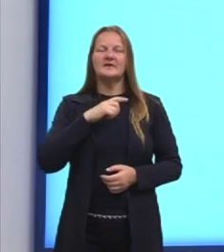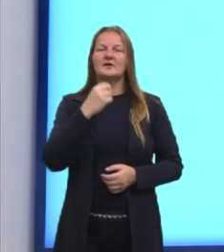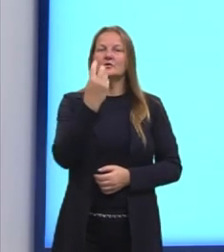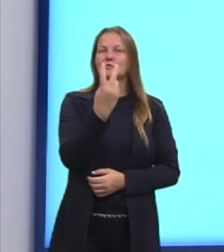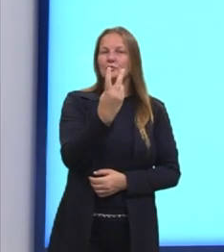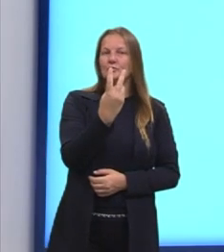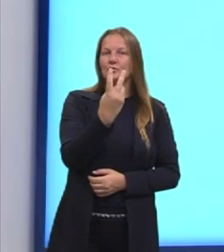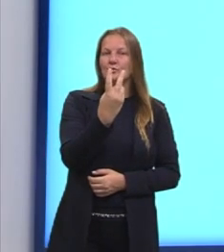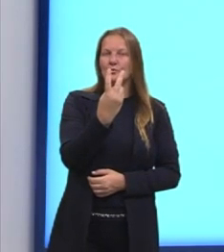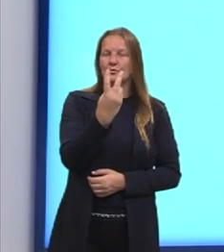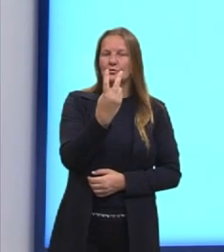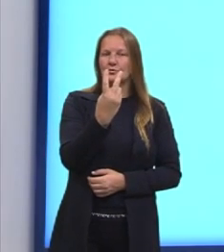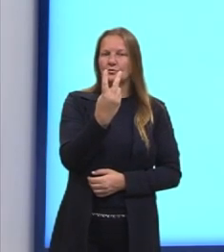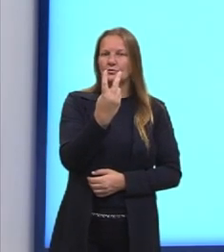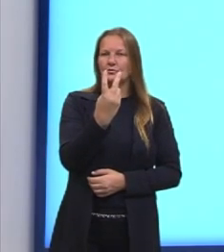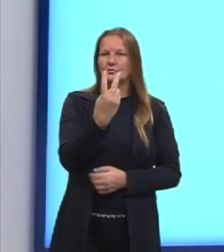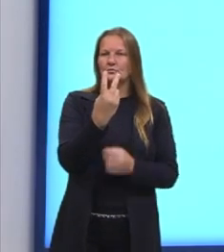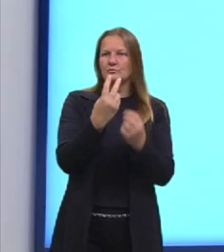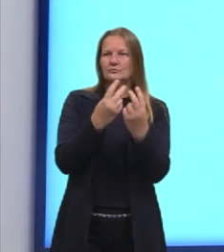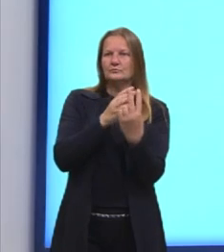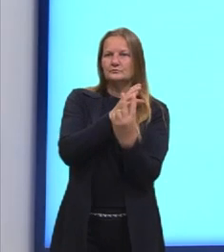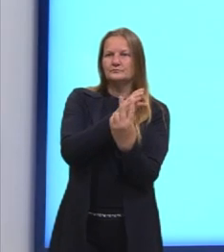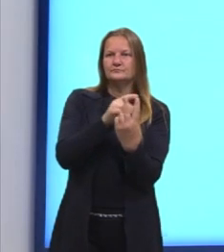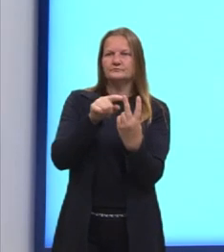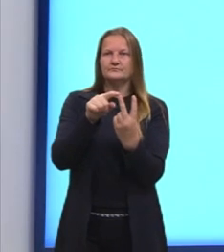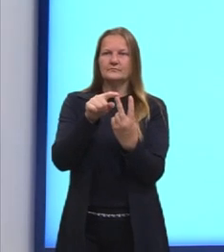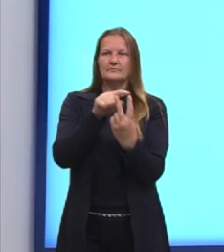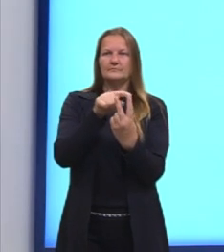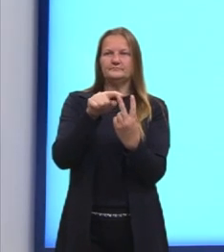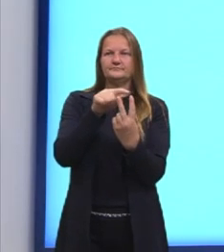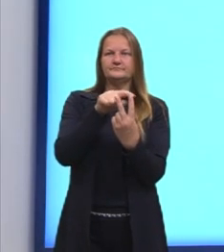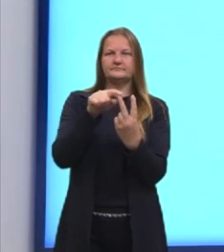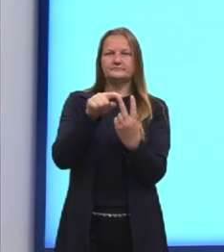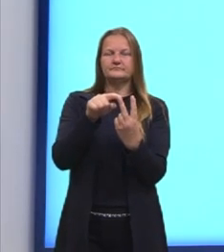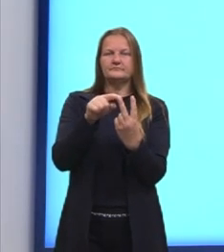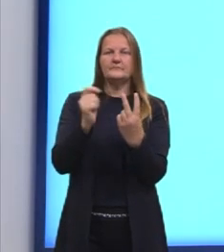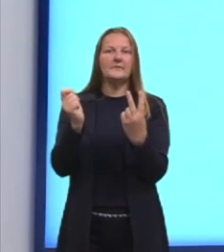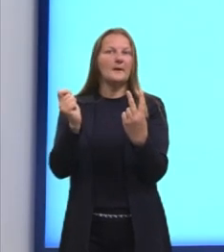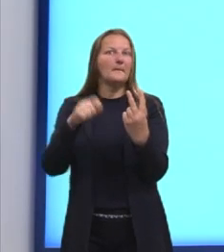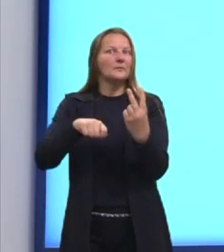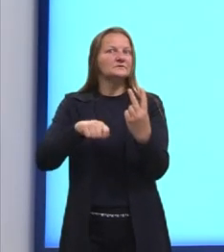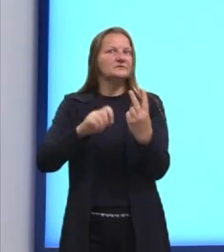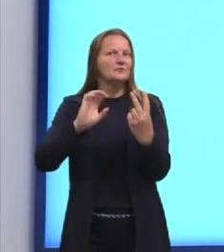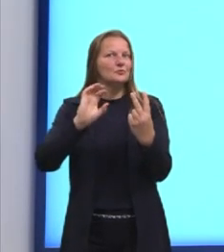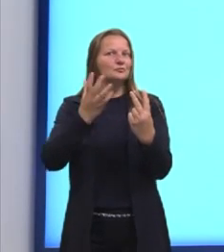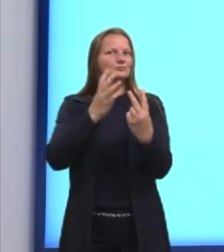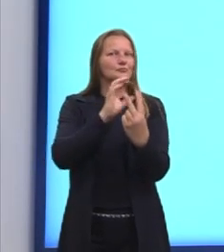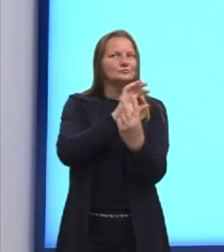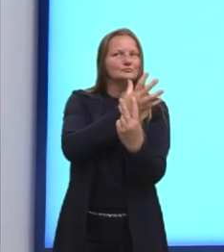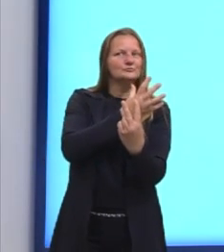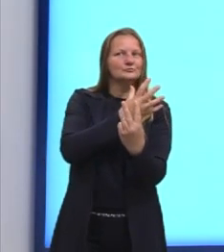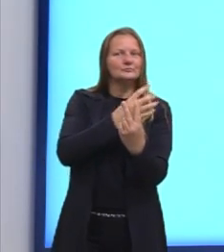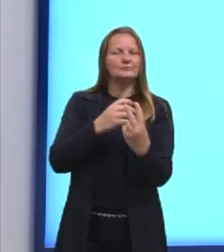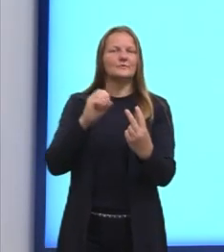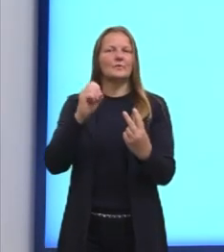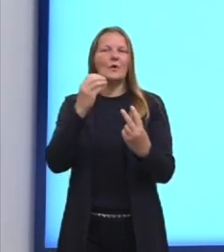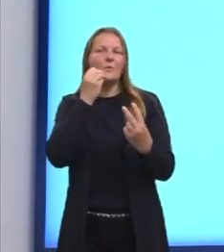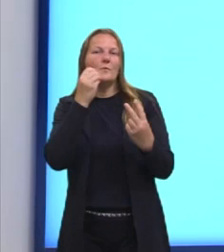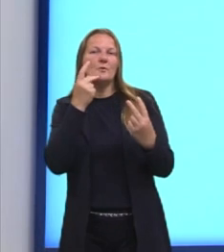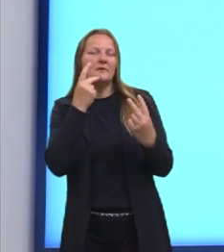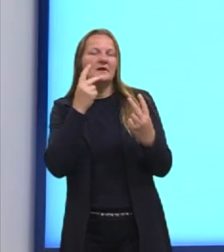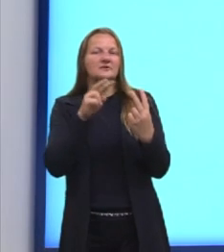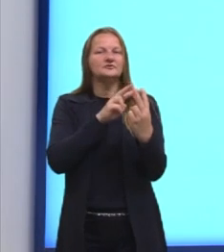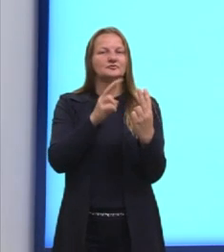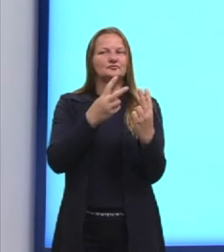eventos, né, e para cada evento as possíveis soluções, a probabilidade nesses